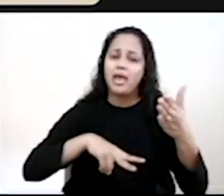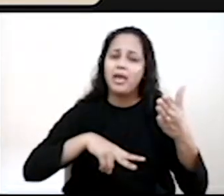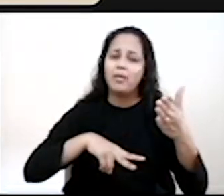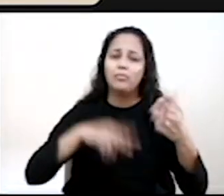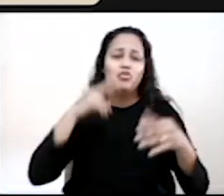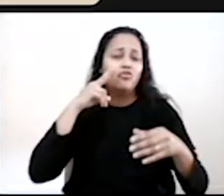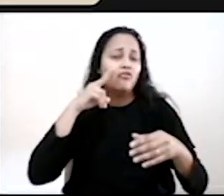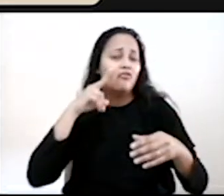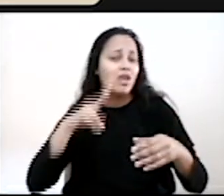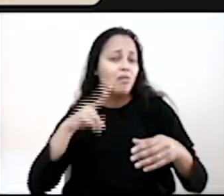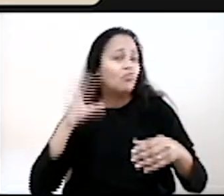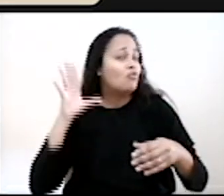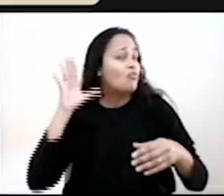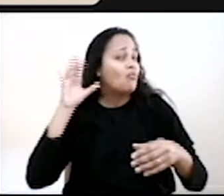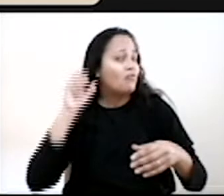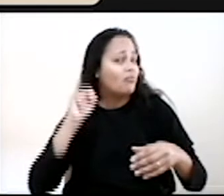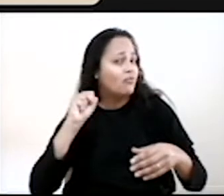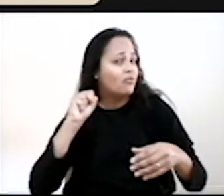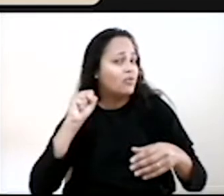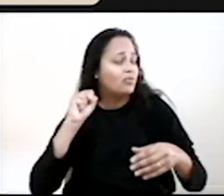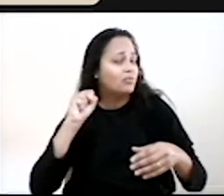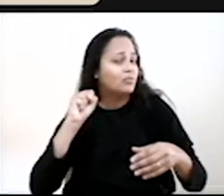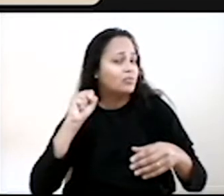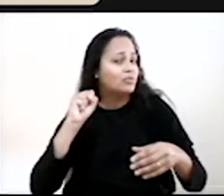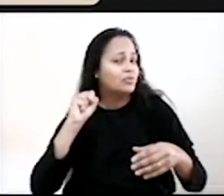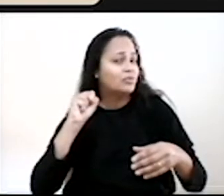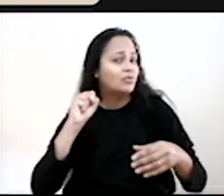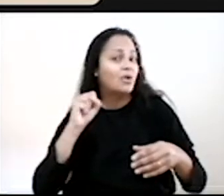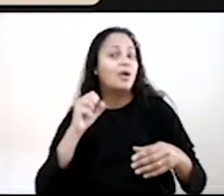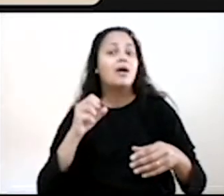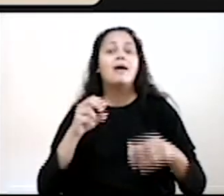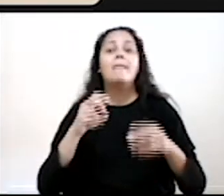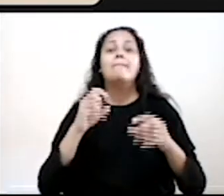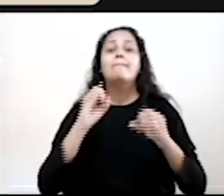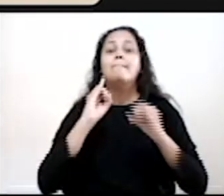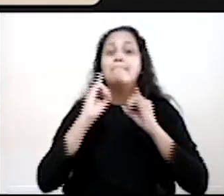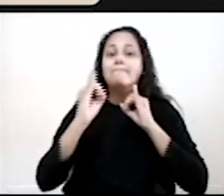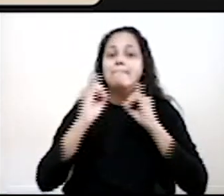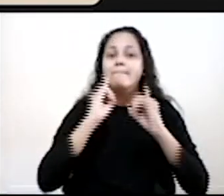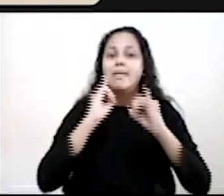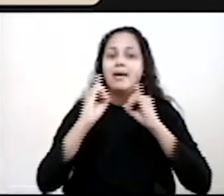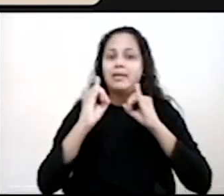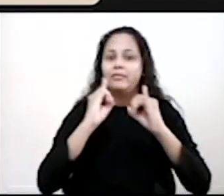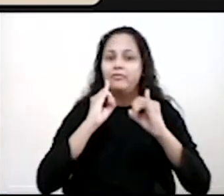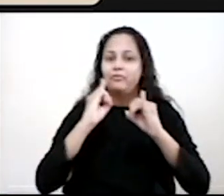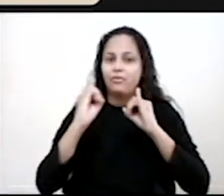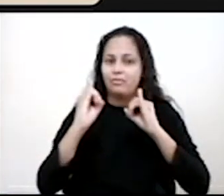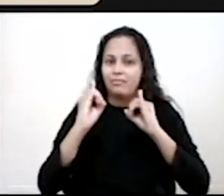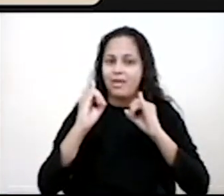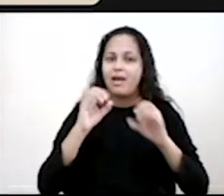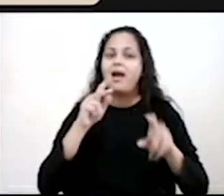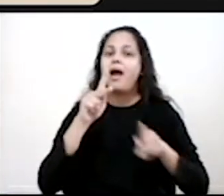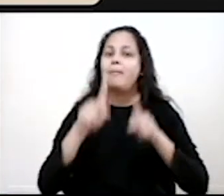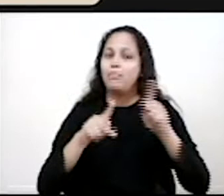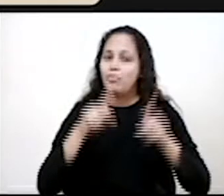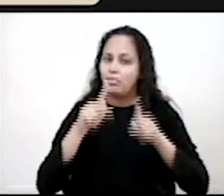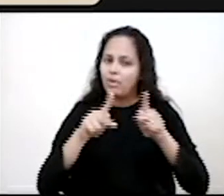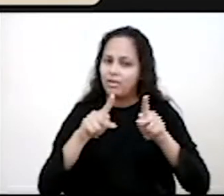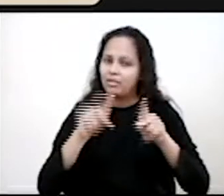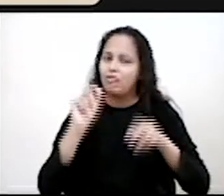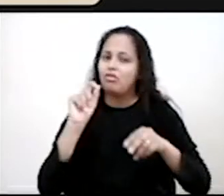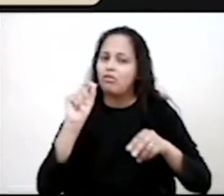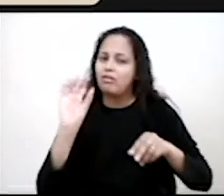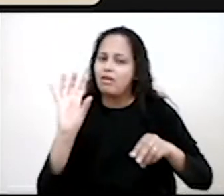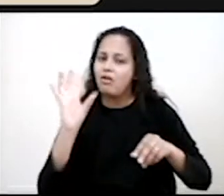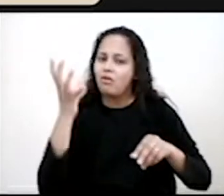ou assistimos, ou ouvimos o jornal? Justamente, é para ficarmos informados. É para informar a população